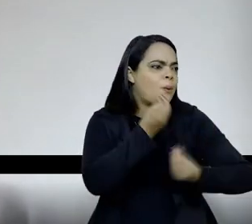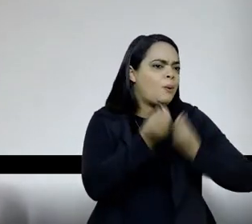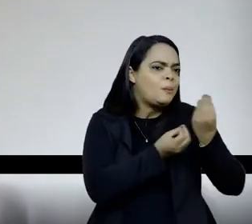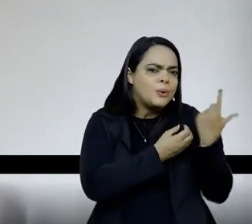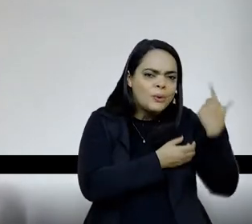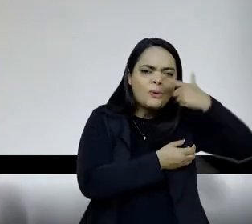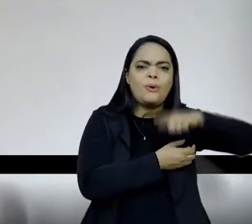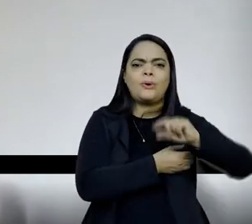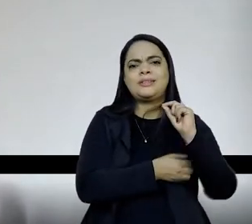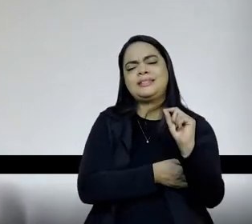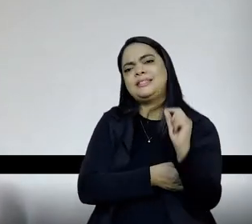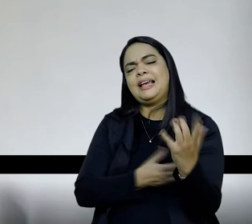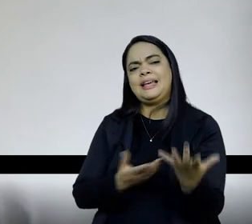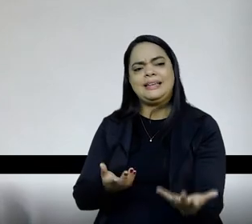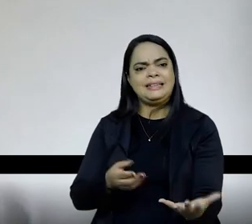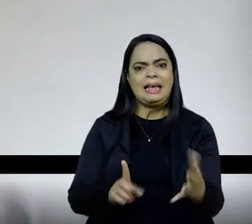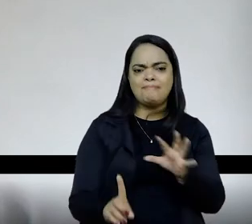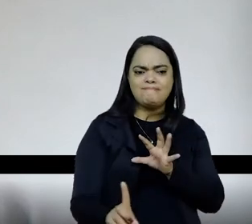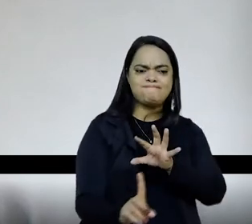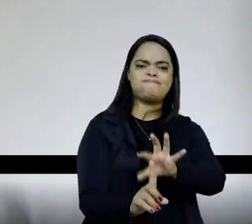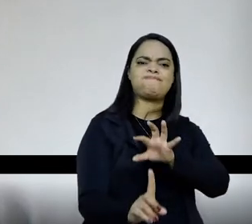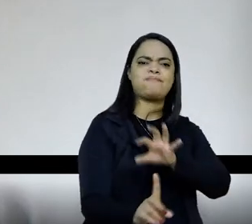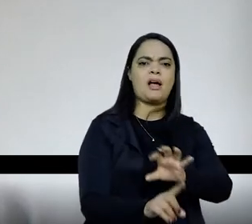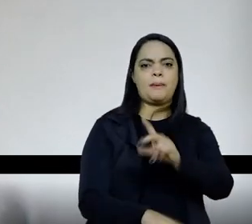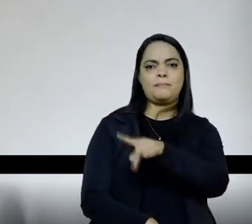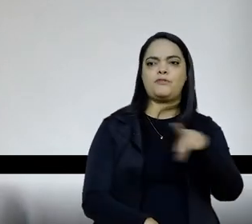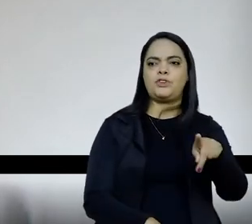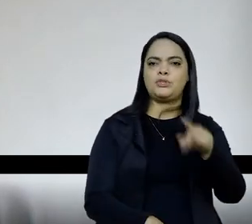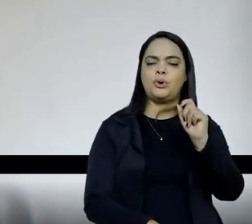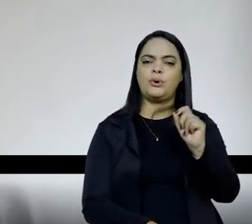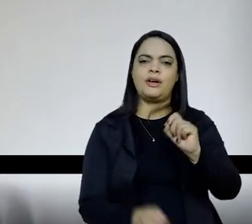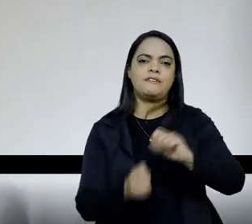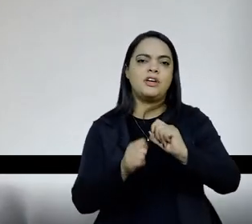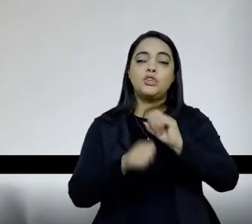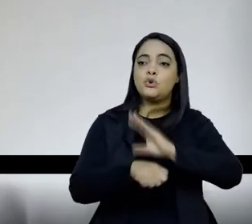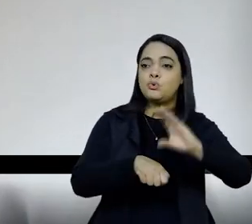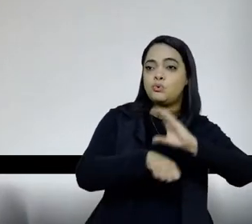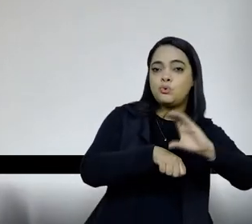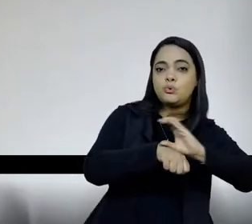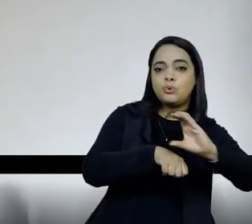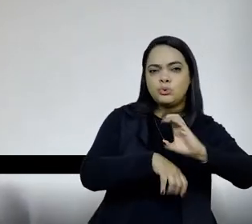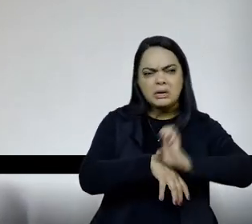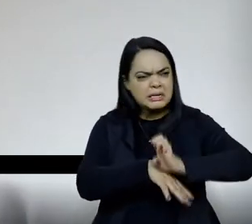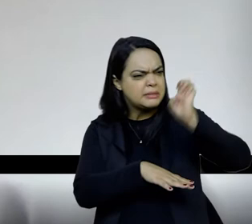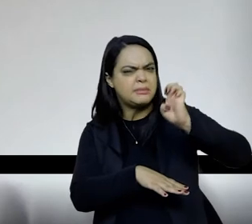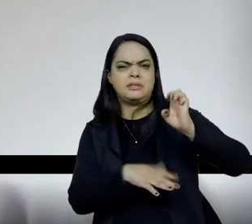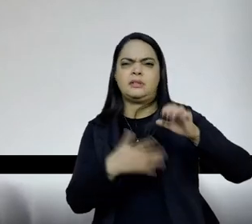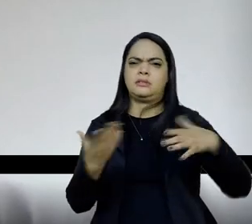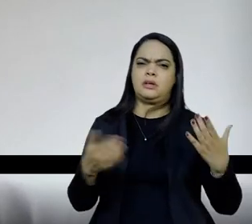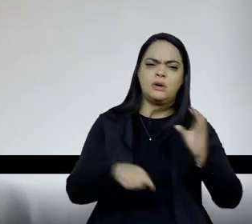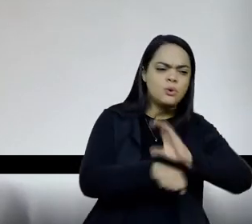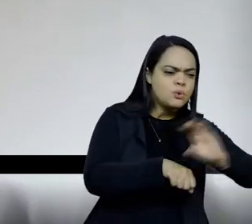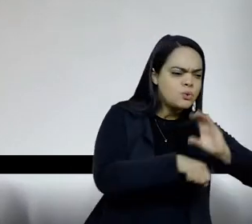professoras que fazem curso máximo, curso de especialização, quando muito, um curso de